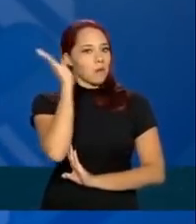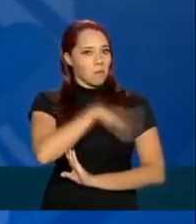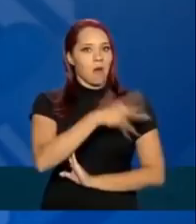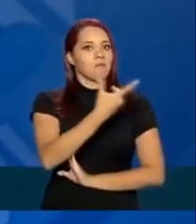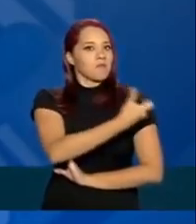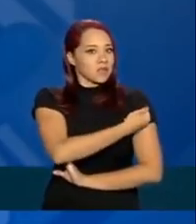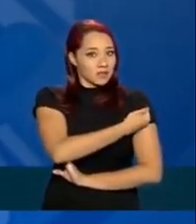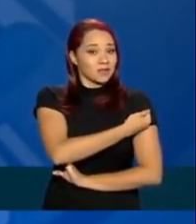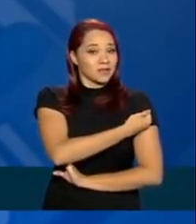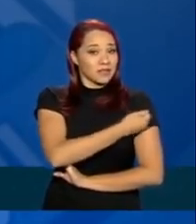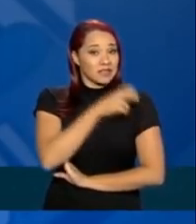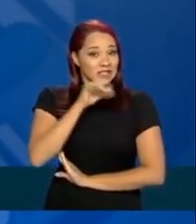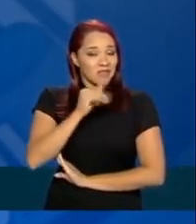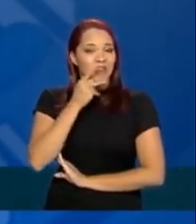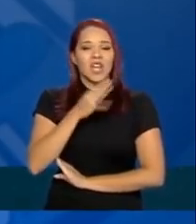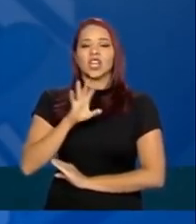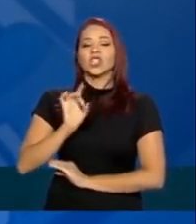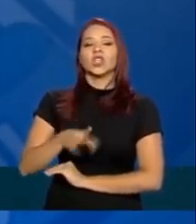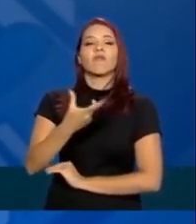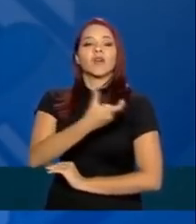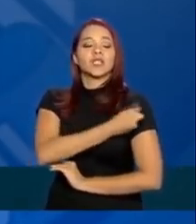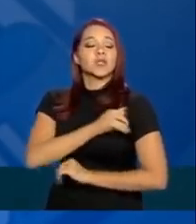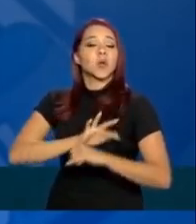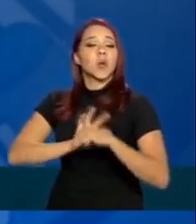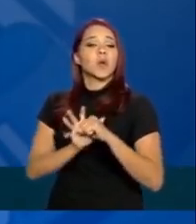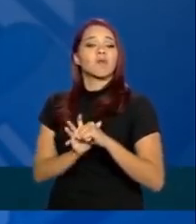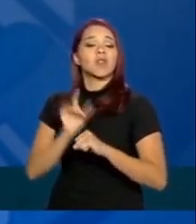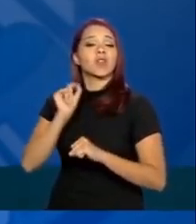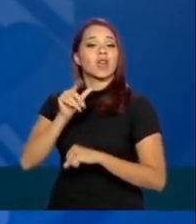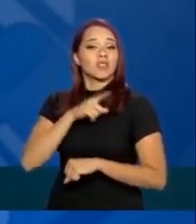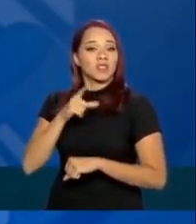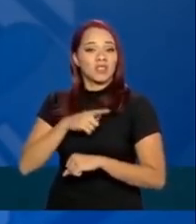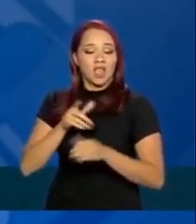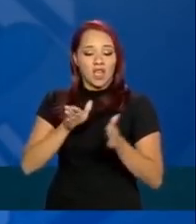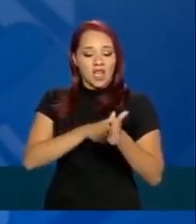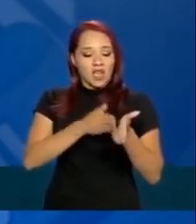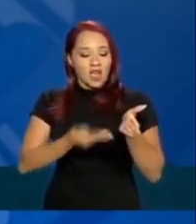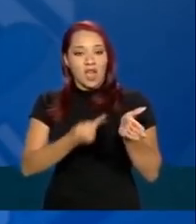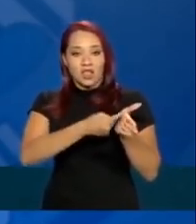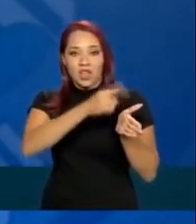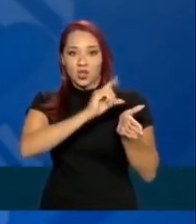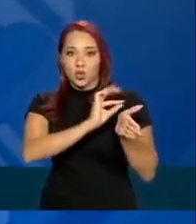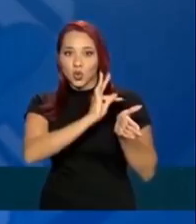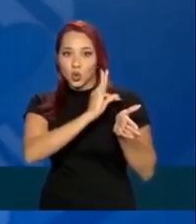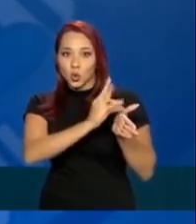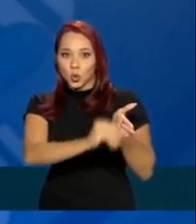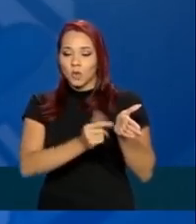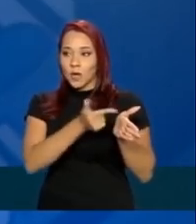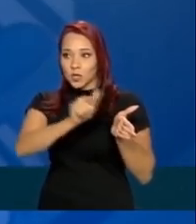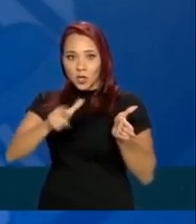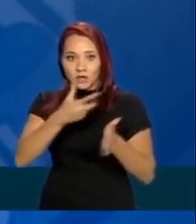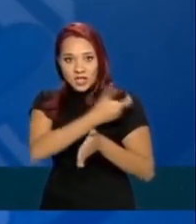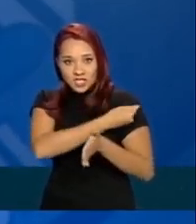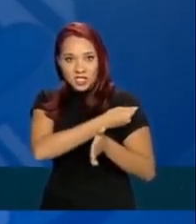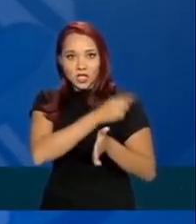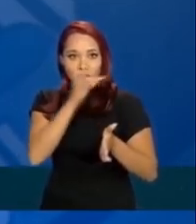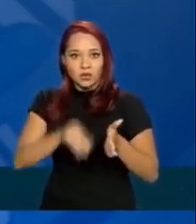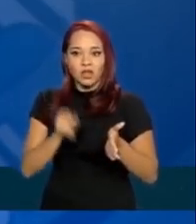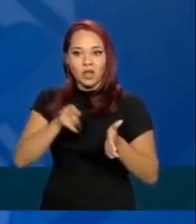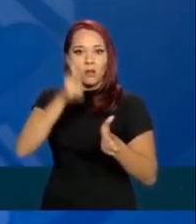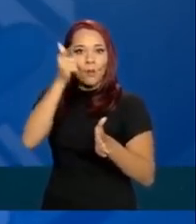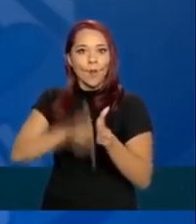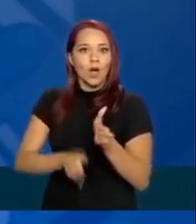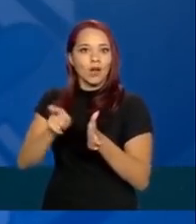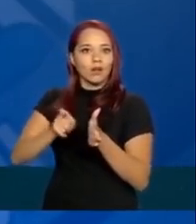vacina. Se eu falar, só toma vacina de coronavírus, quem tiver com a carteira de vacinação completa para as outras vacinas, a deles